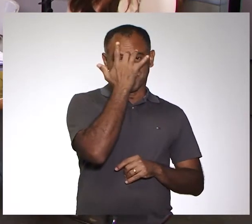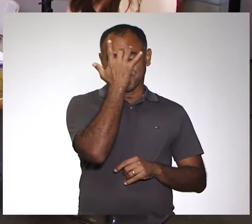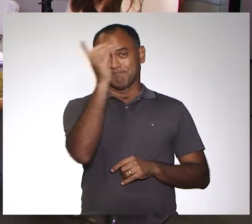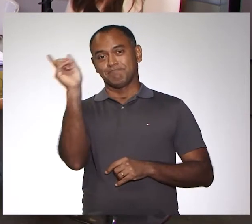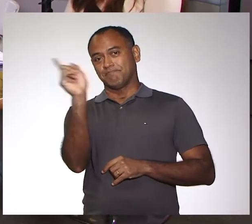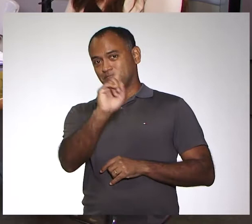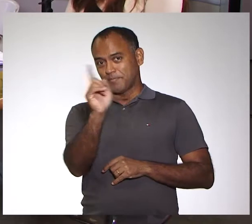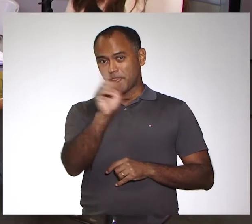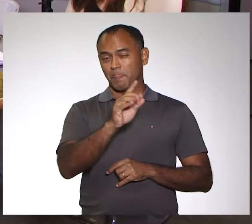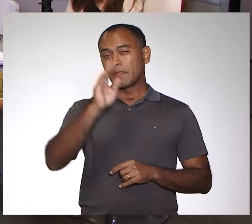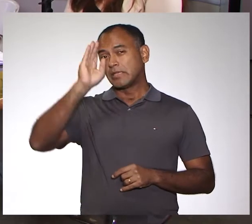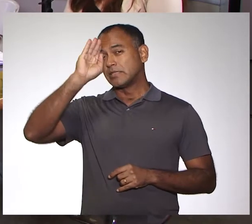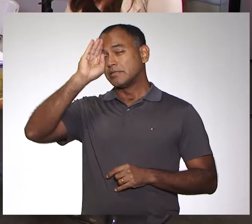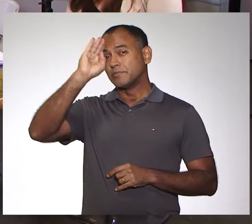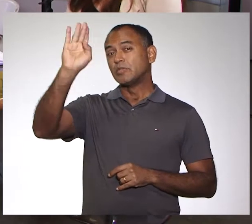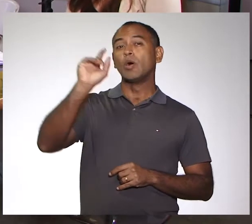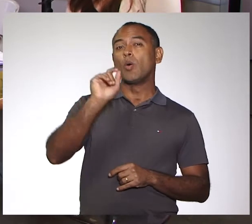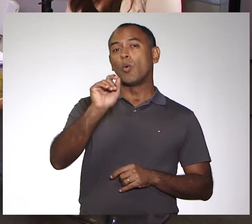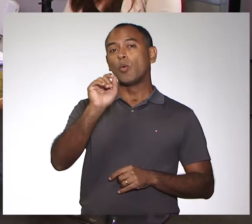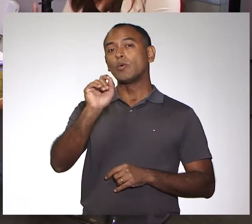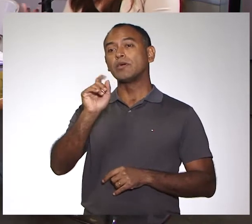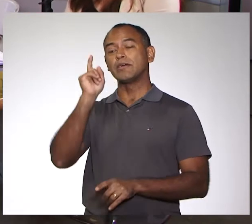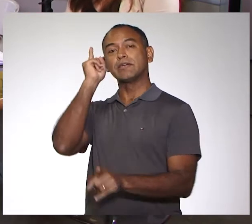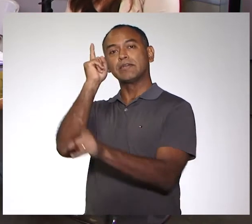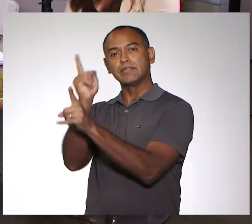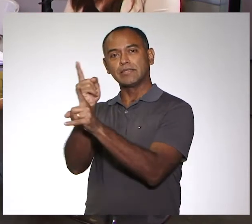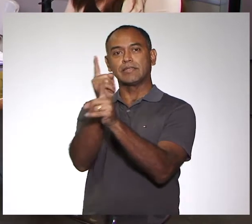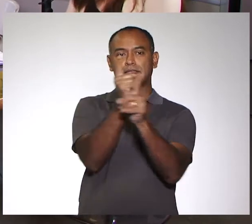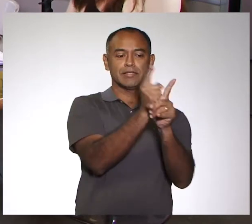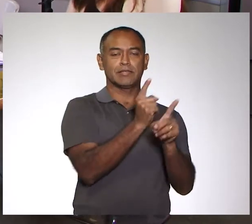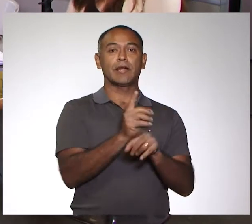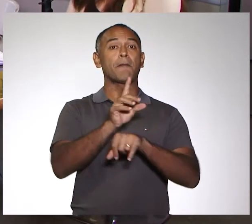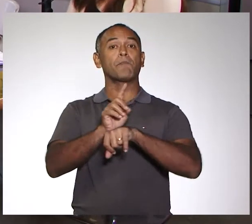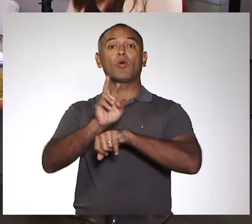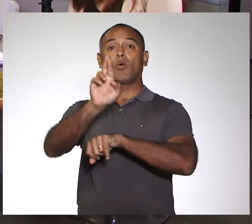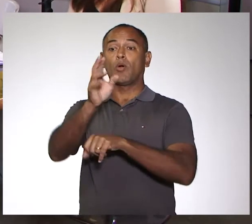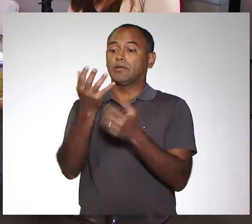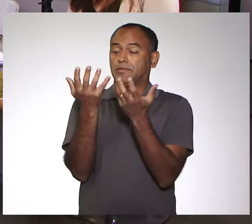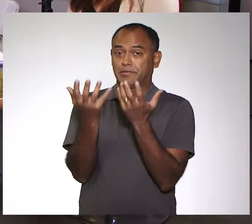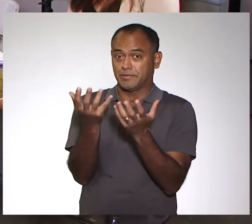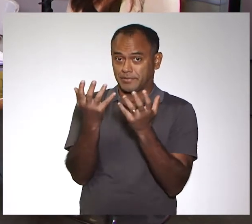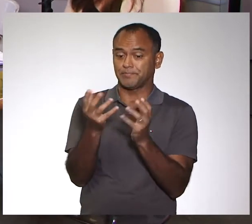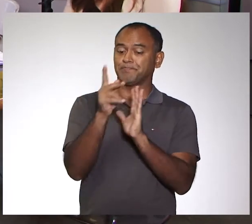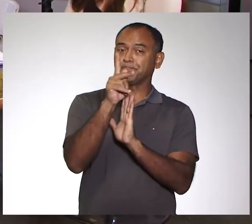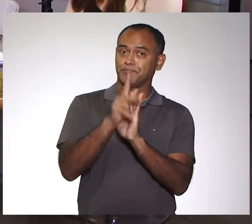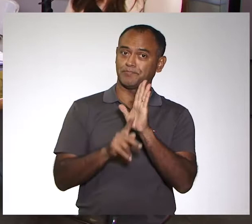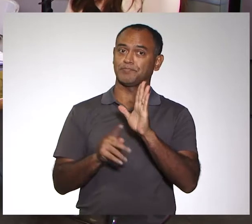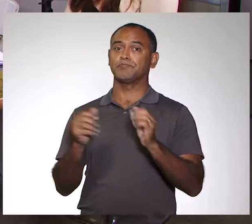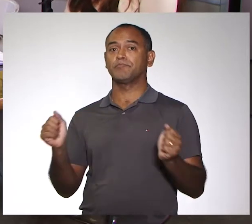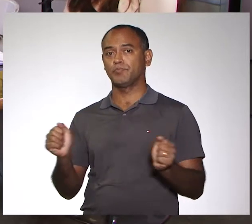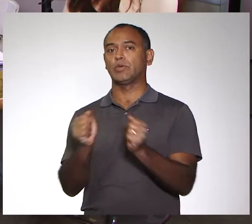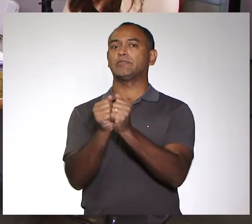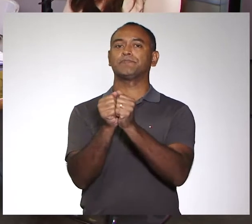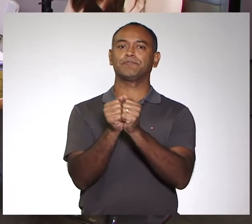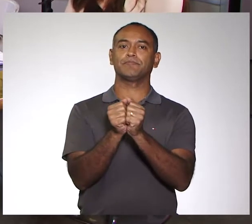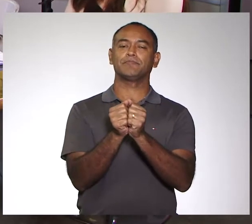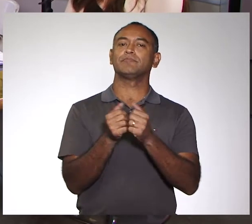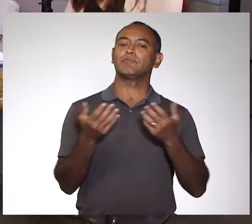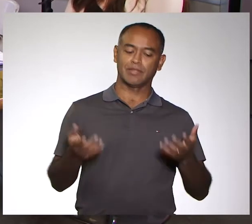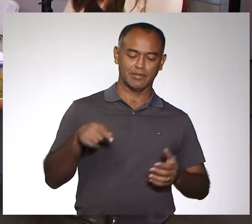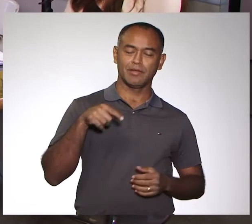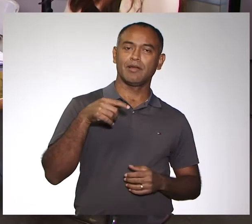dificuldades. A principal foi encontrar doutores interessados. E é por isso que eu